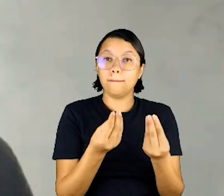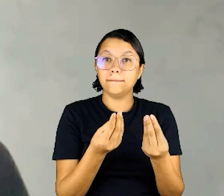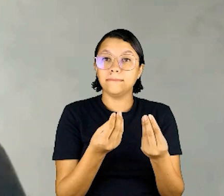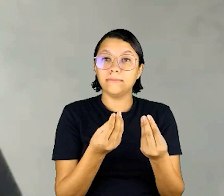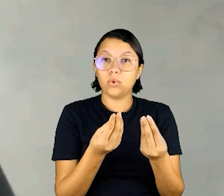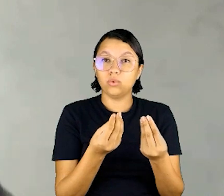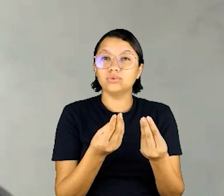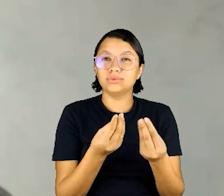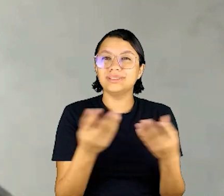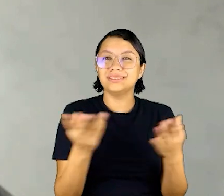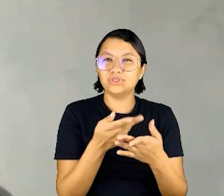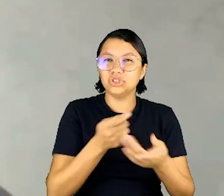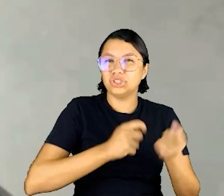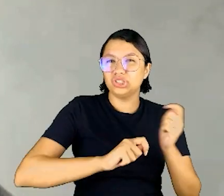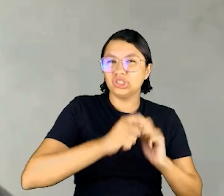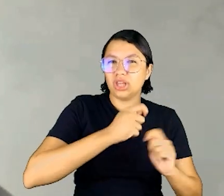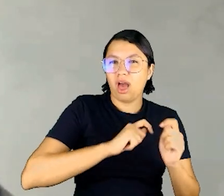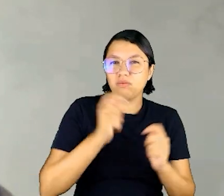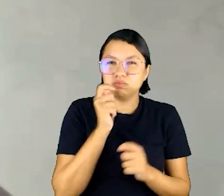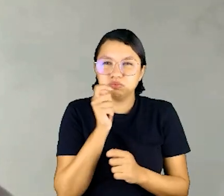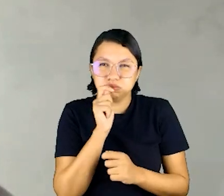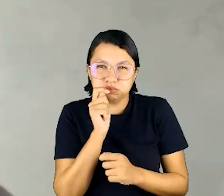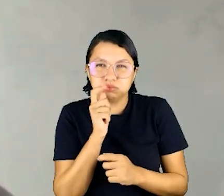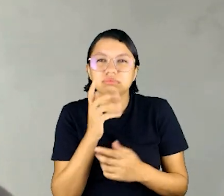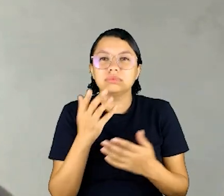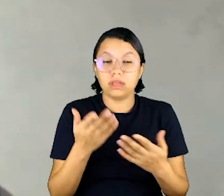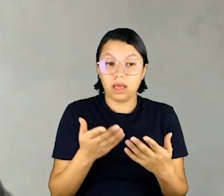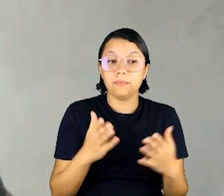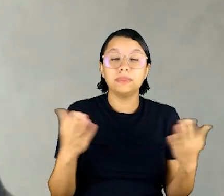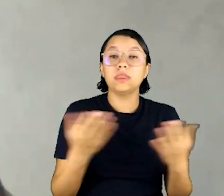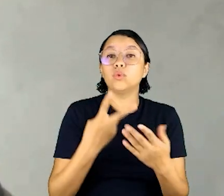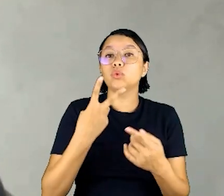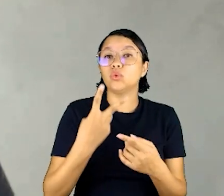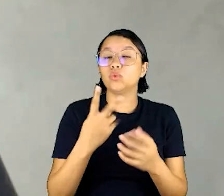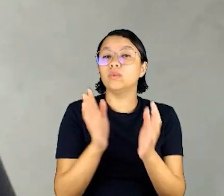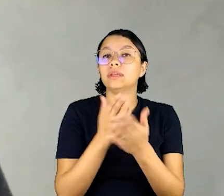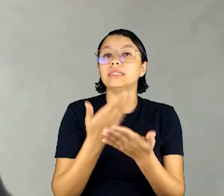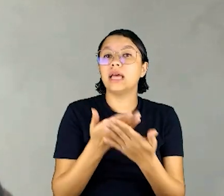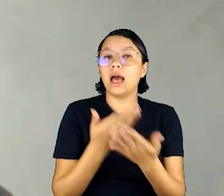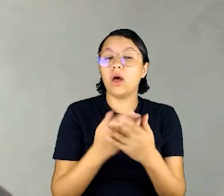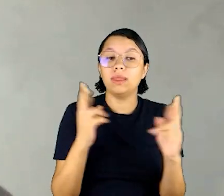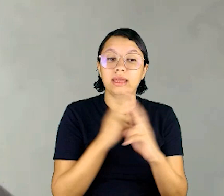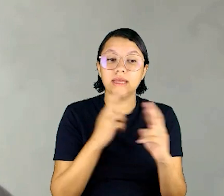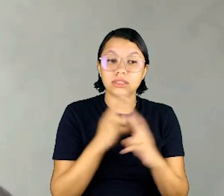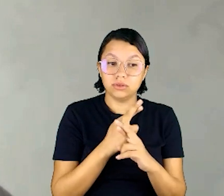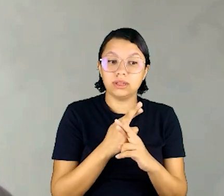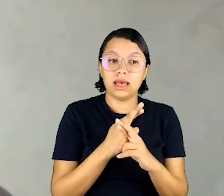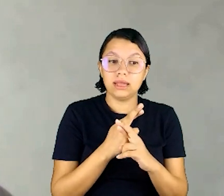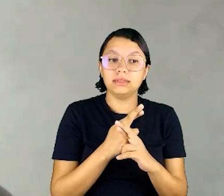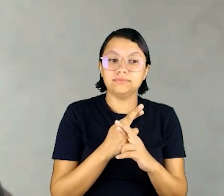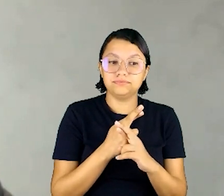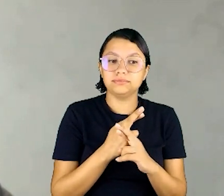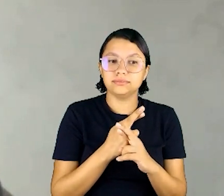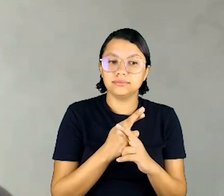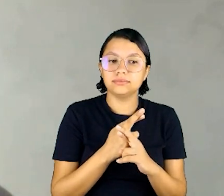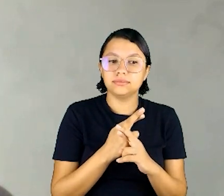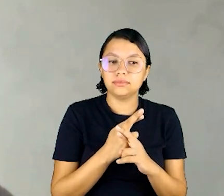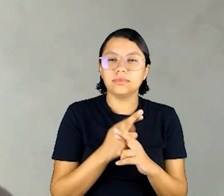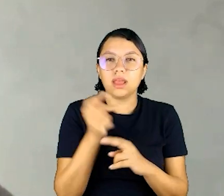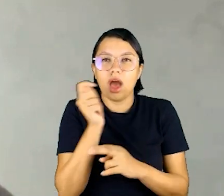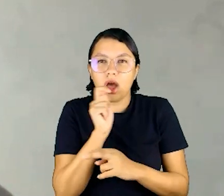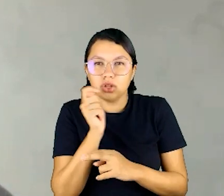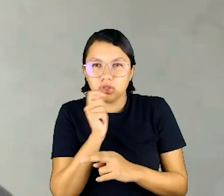nós focamos muito na questão do tráfico de drogas. Então, terão duas aulas relacionadas ao uso e tráfico de entropetência, até porque